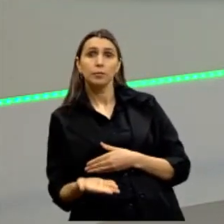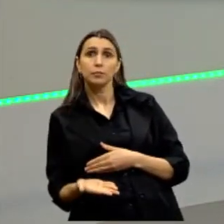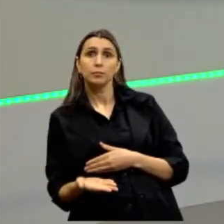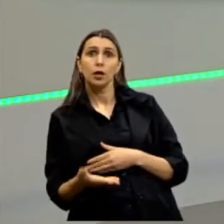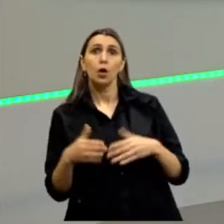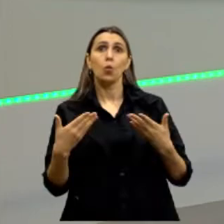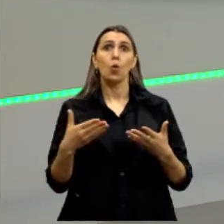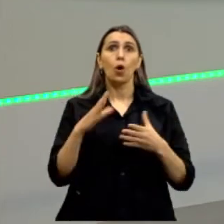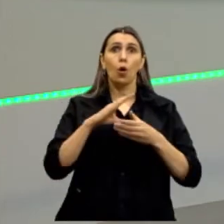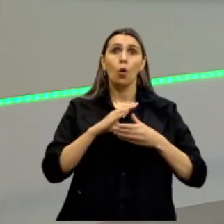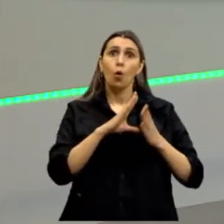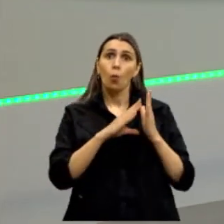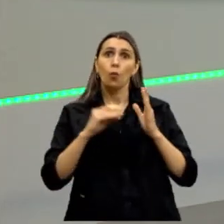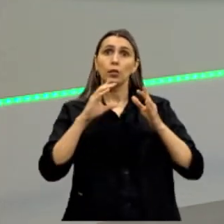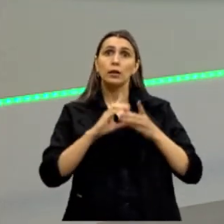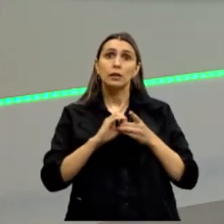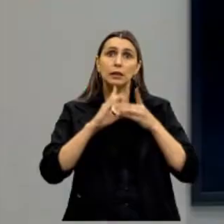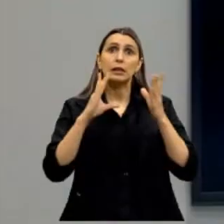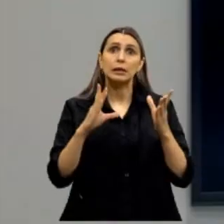Qual o modelo de democracia?